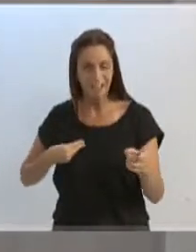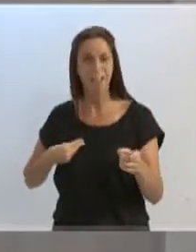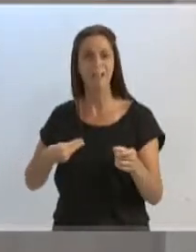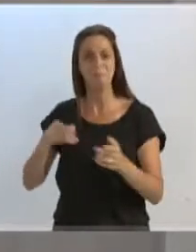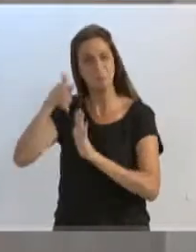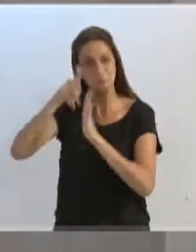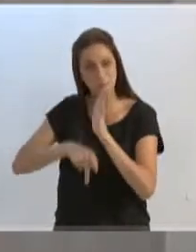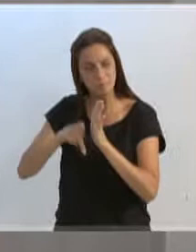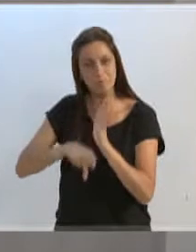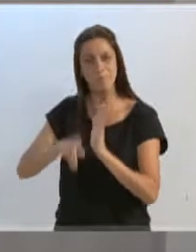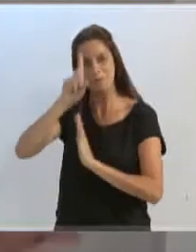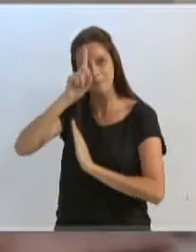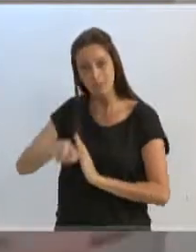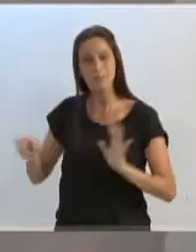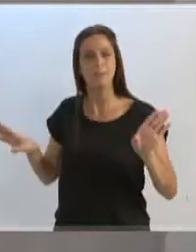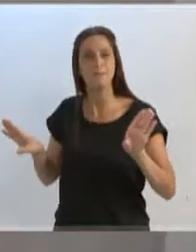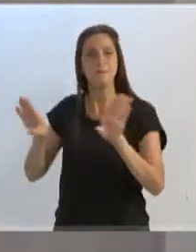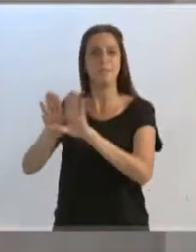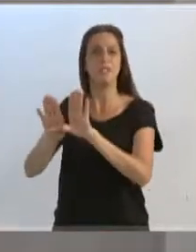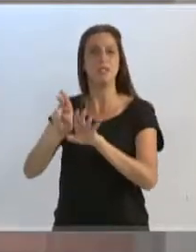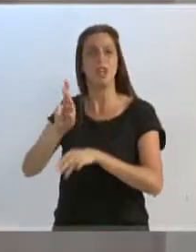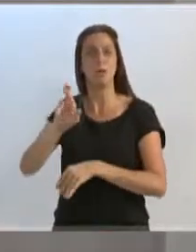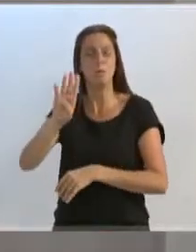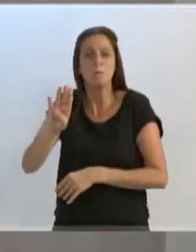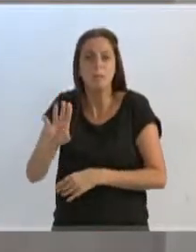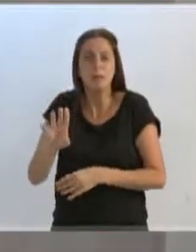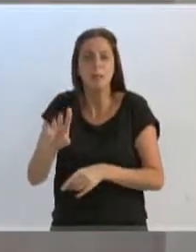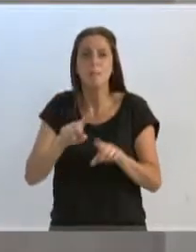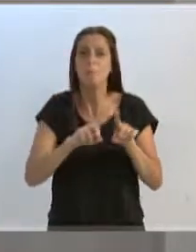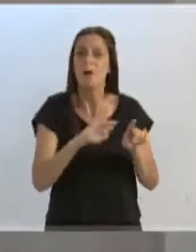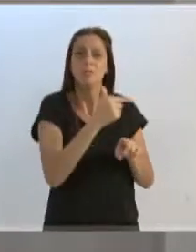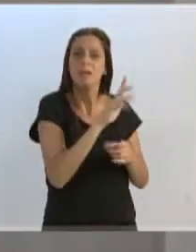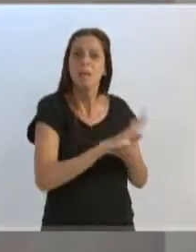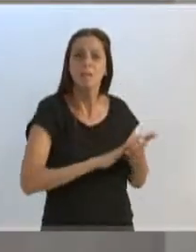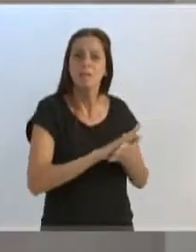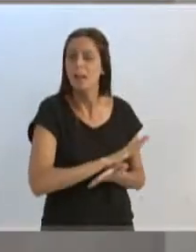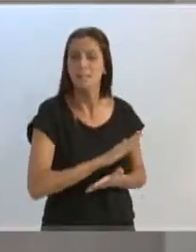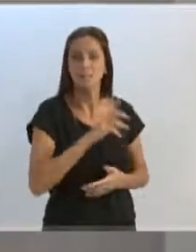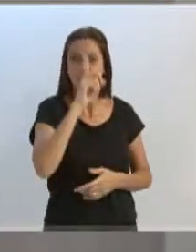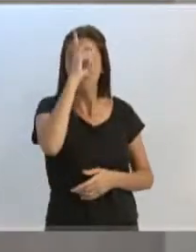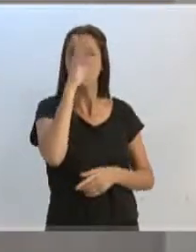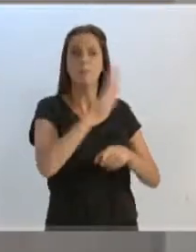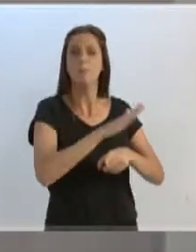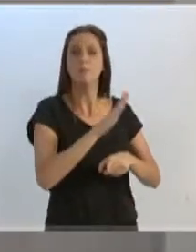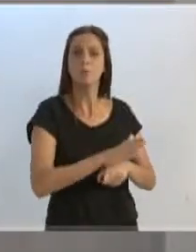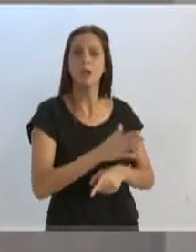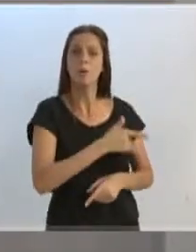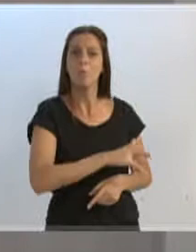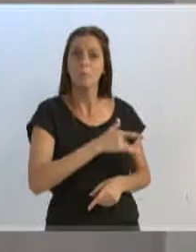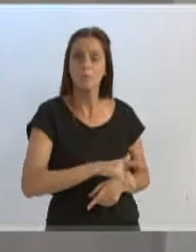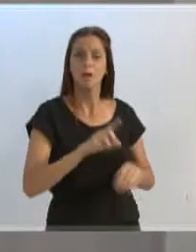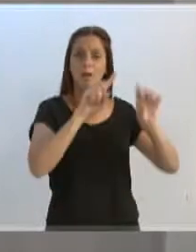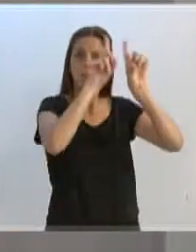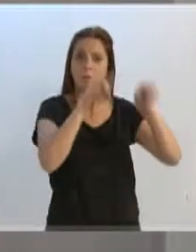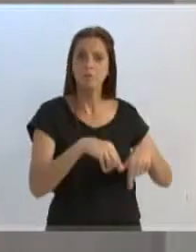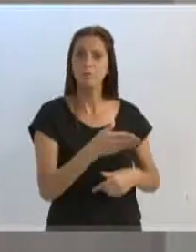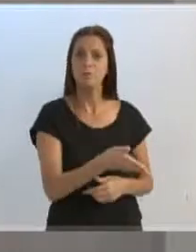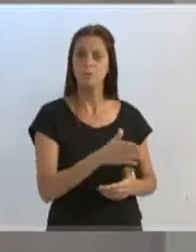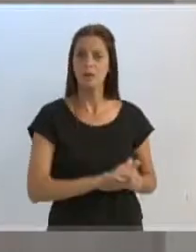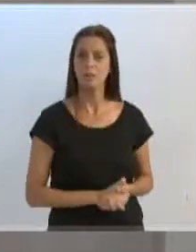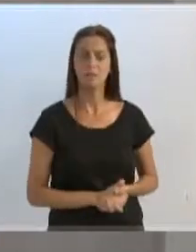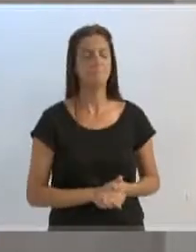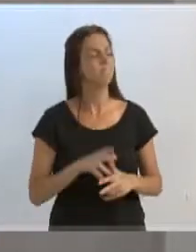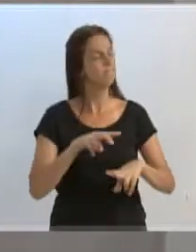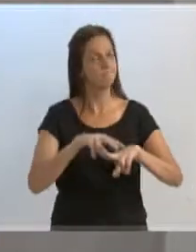se teve uma resposta favorável aos trabalhadores ou favorável ao prefeito, à sua administração, nenhuma coisa nem outra. Então, diante